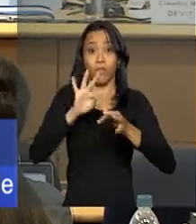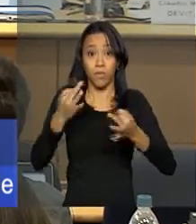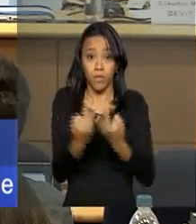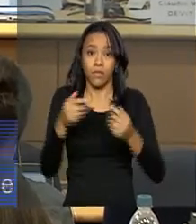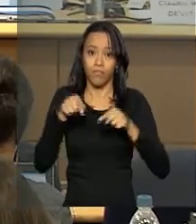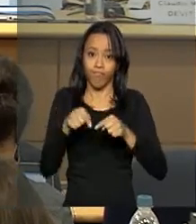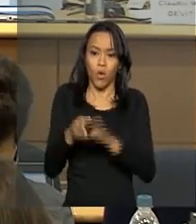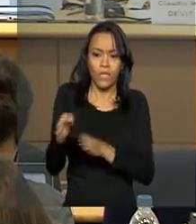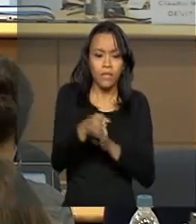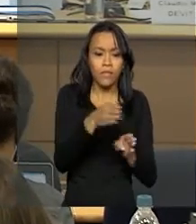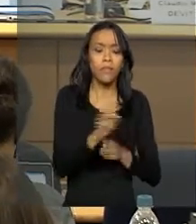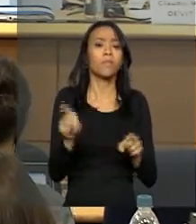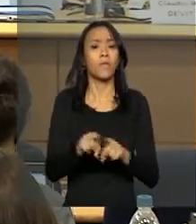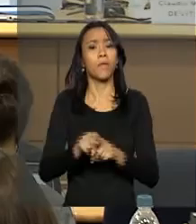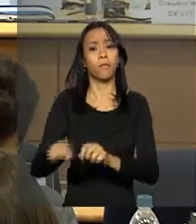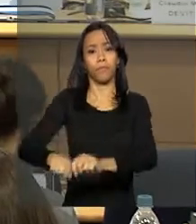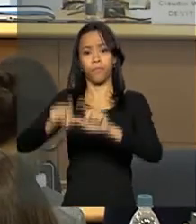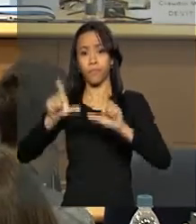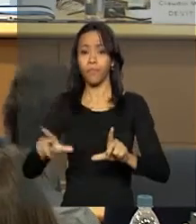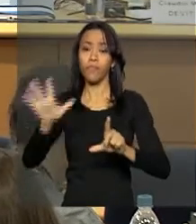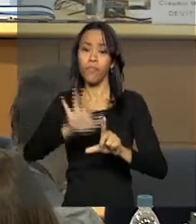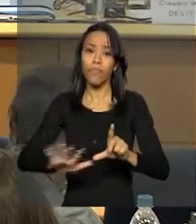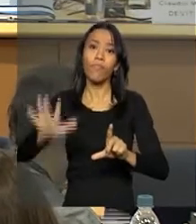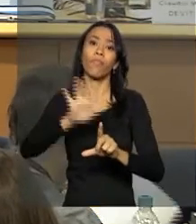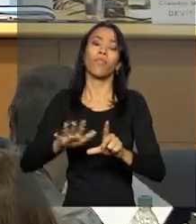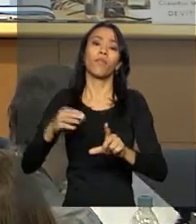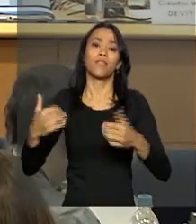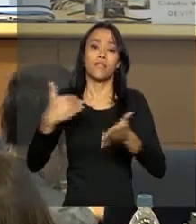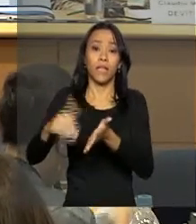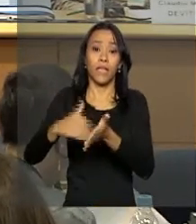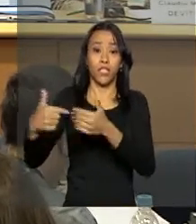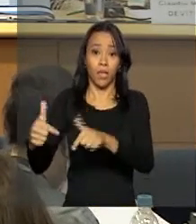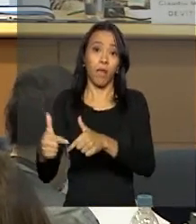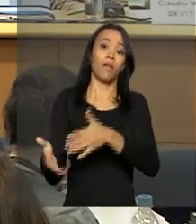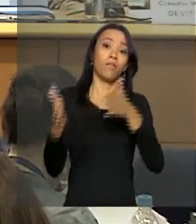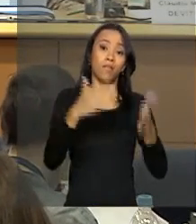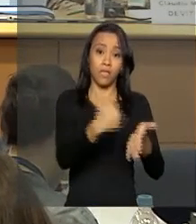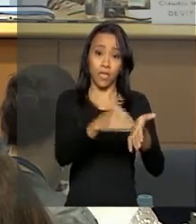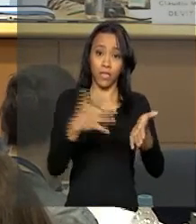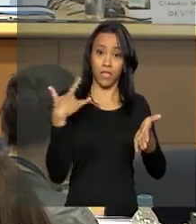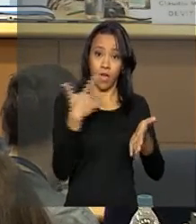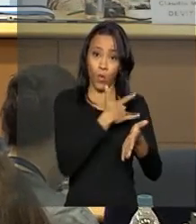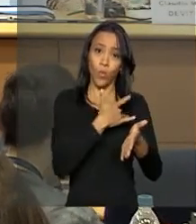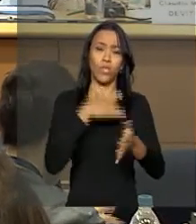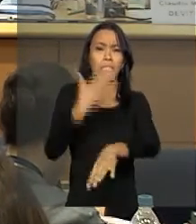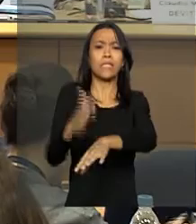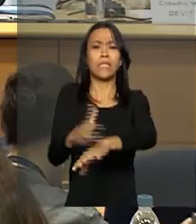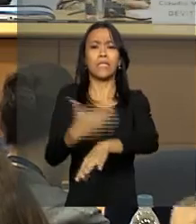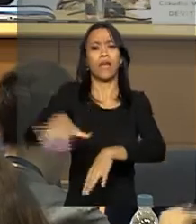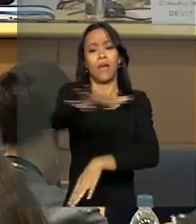plataforma junto com a Secretaria de Gestão do Trabalho, Educação e Saúde, fazendo a capacitação de todo o nosso quadro